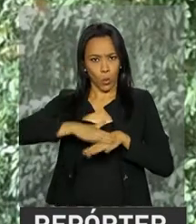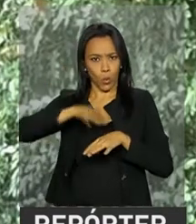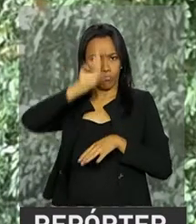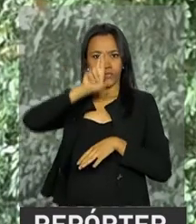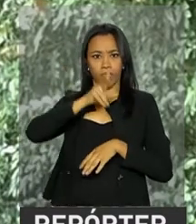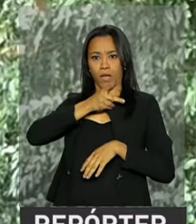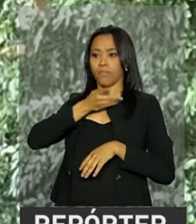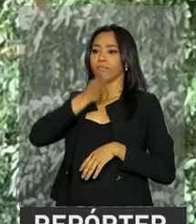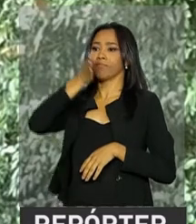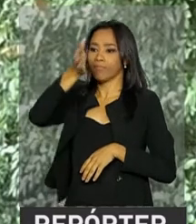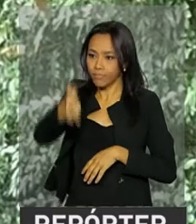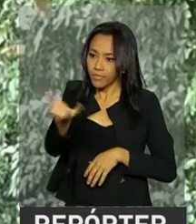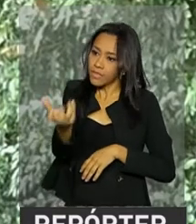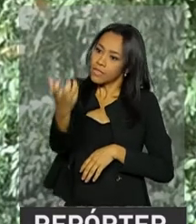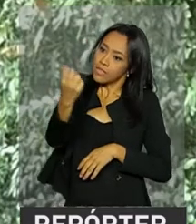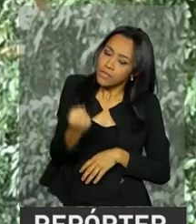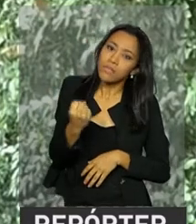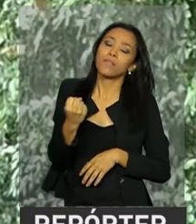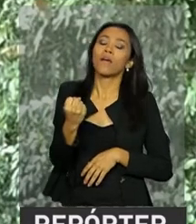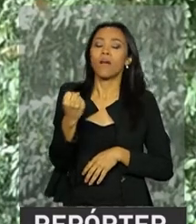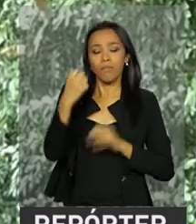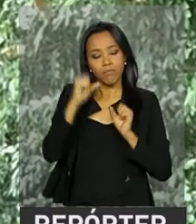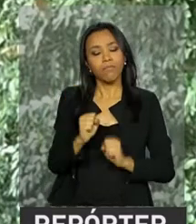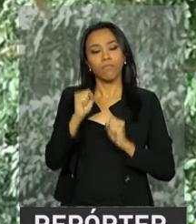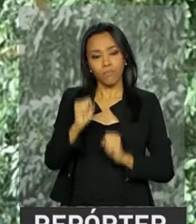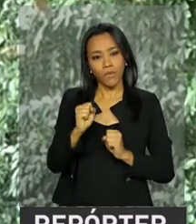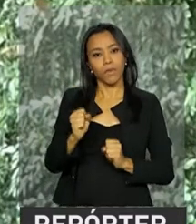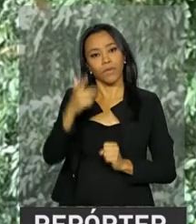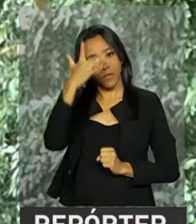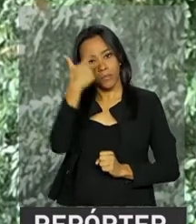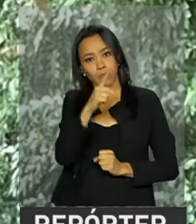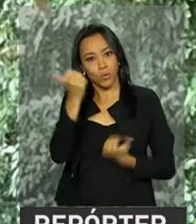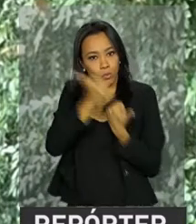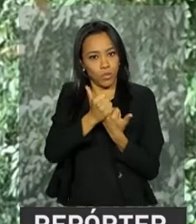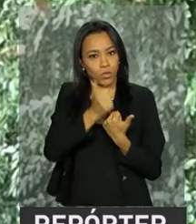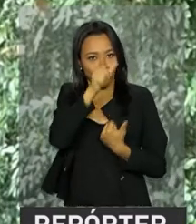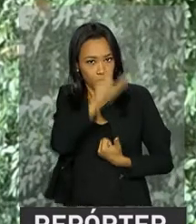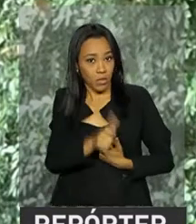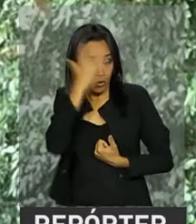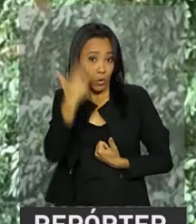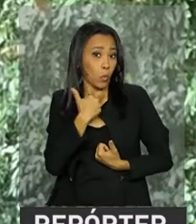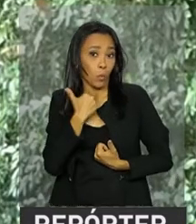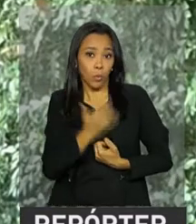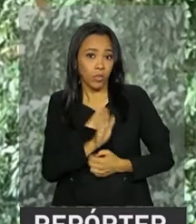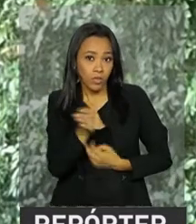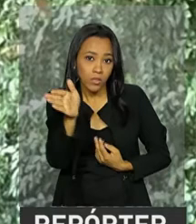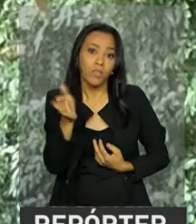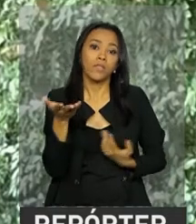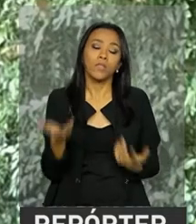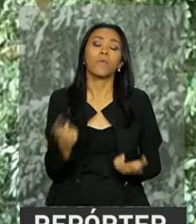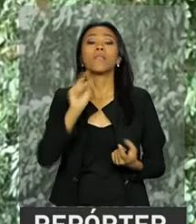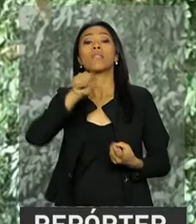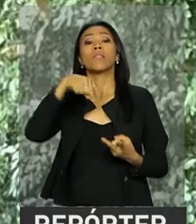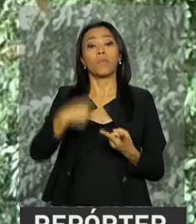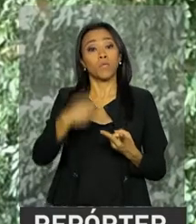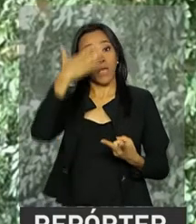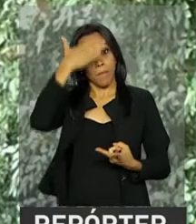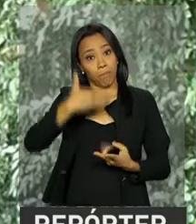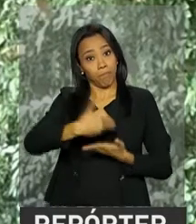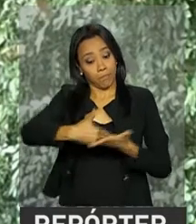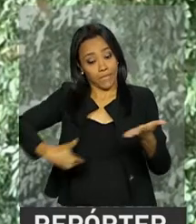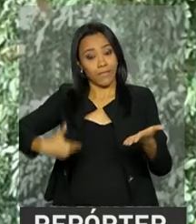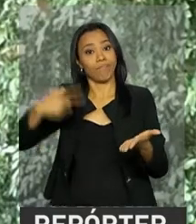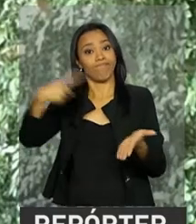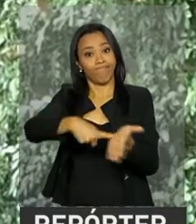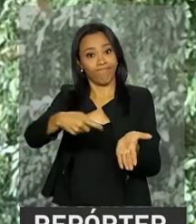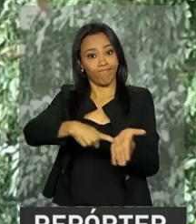FGTS, pode pedir para alguém representá-lo em uma das unidades de atendimento da Caixa para fazer o saque. Na ocasião, também deverão ser apresentados